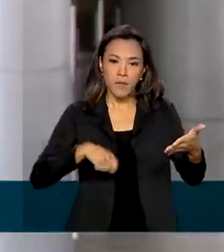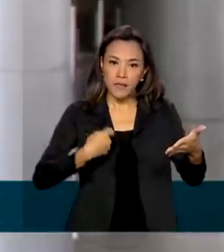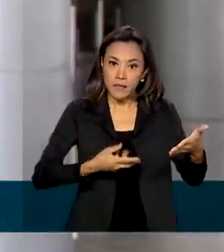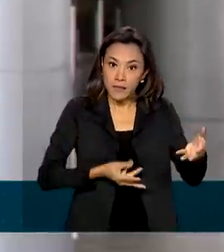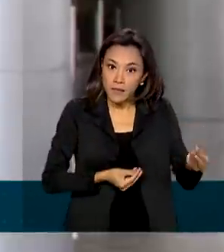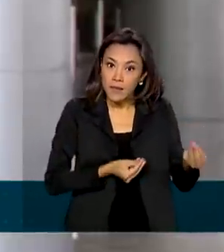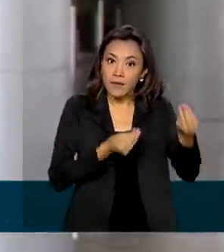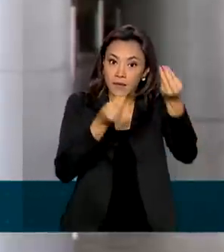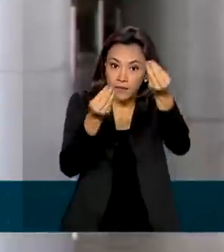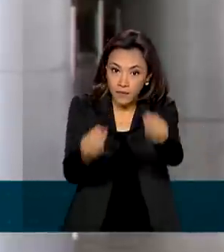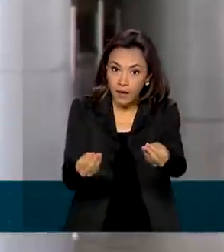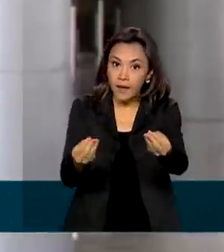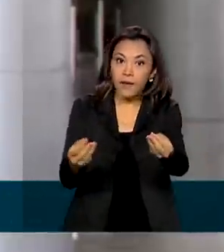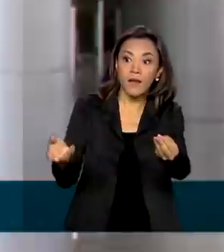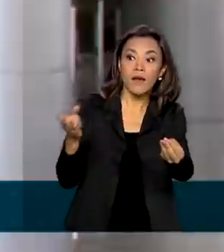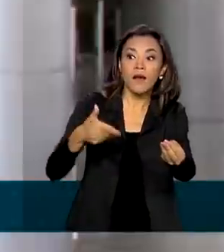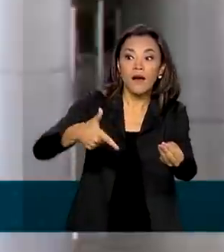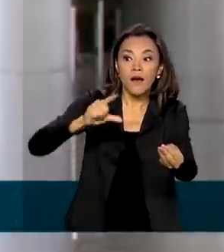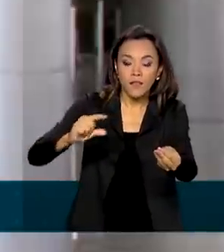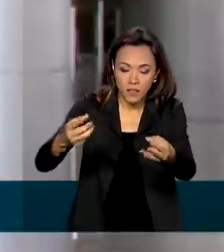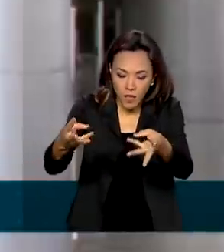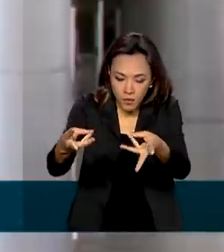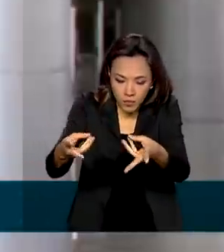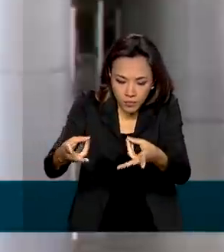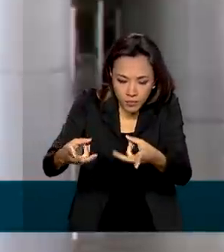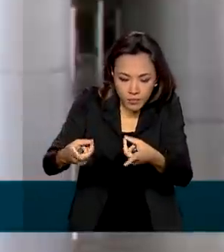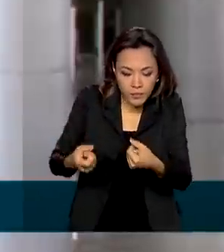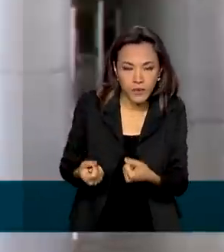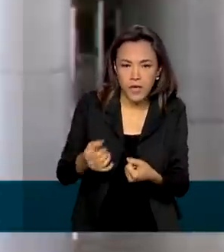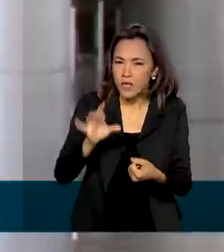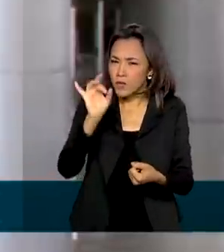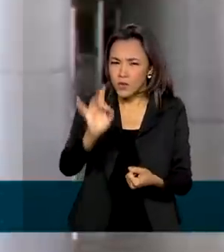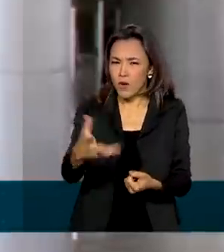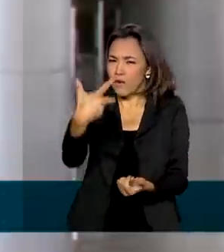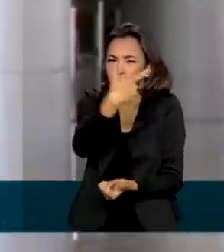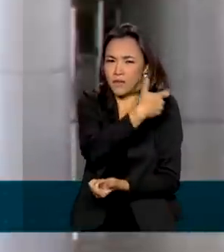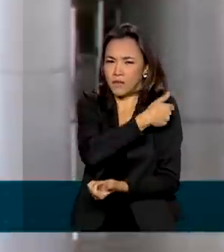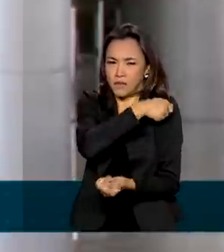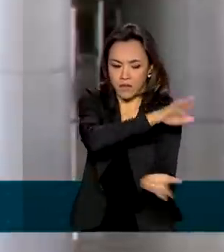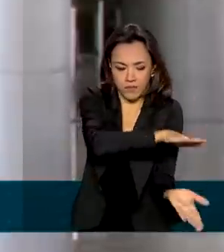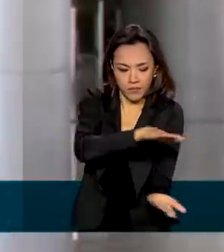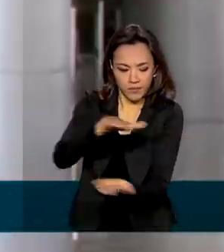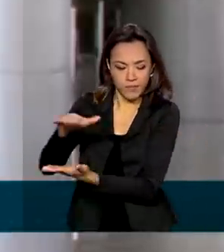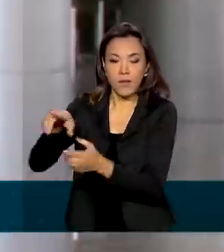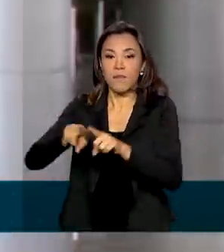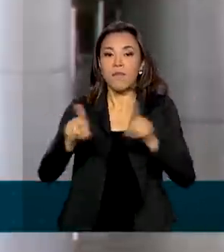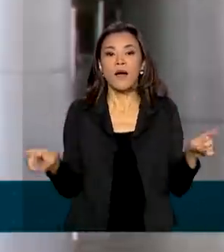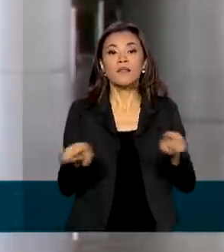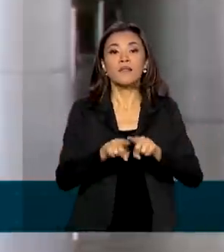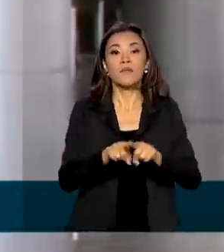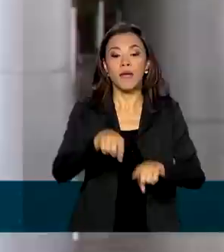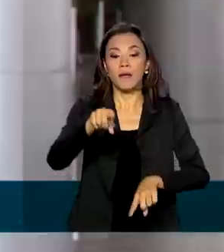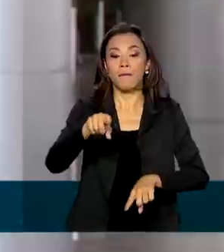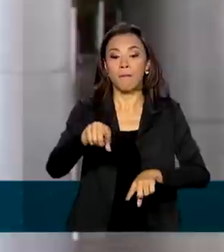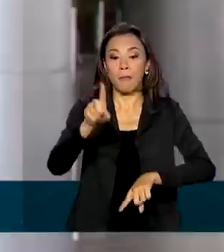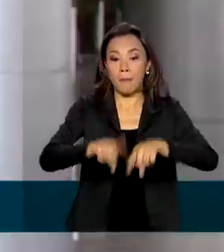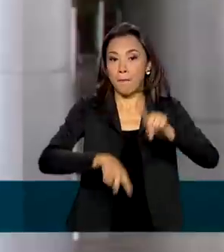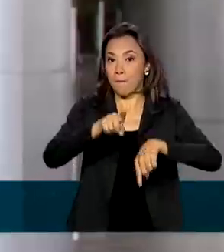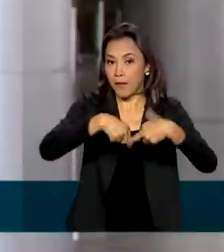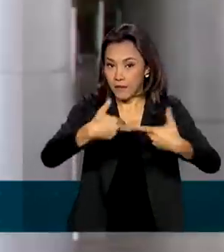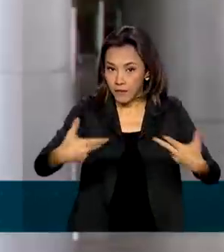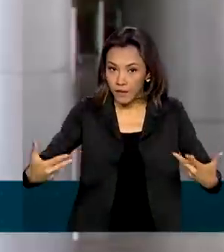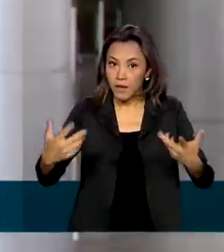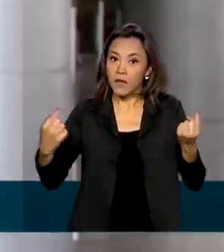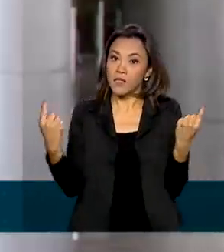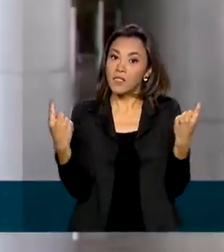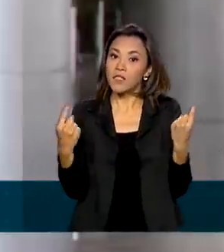antes da conferência aduaneira. Não só as vacinas, mas também produtos para o combate ao novo